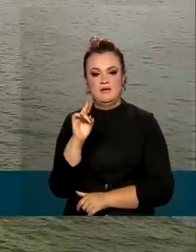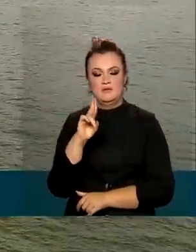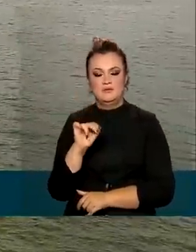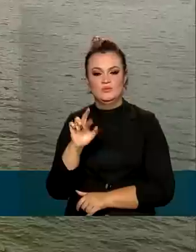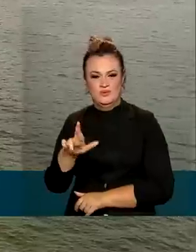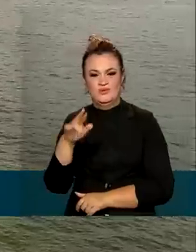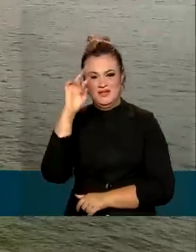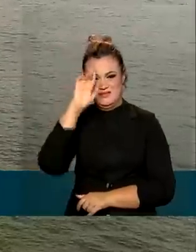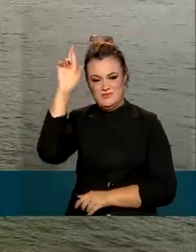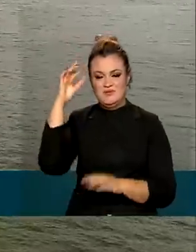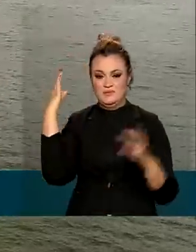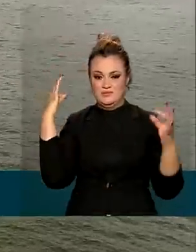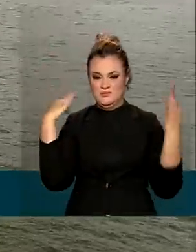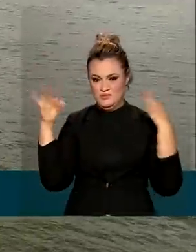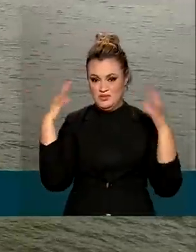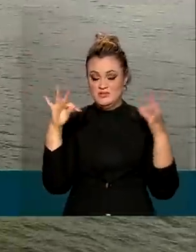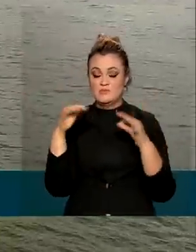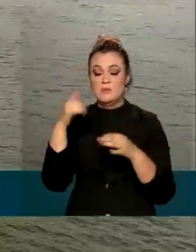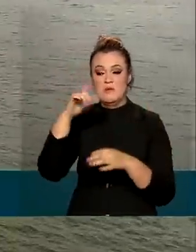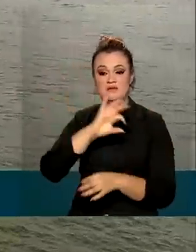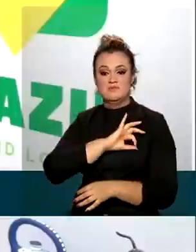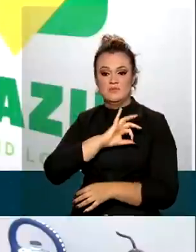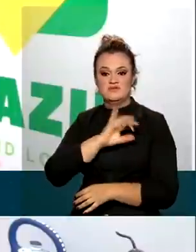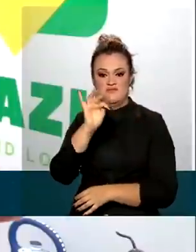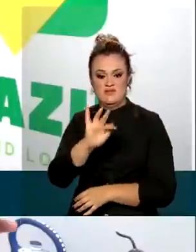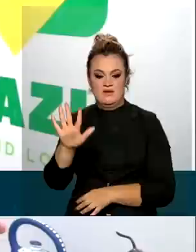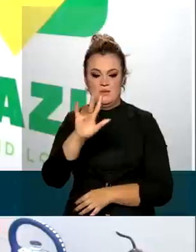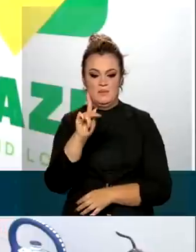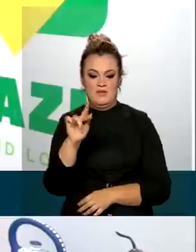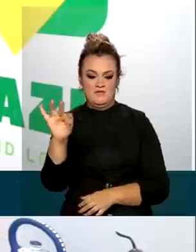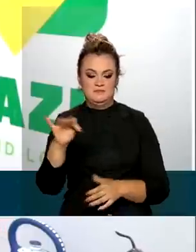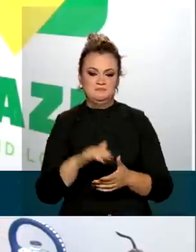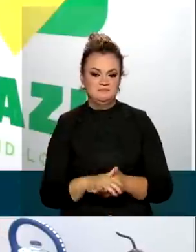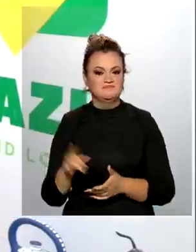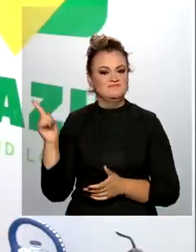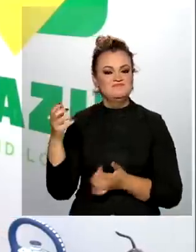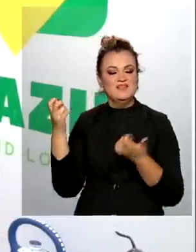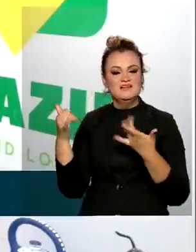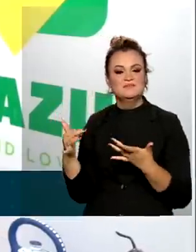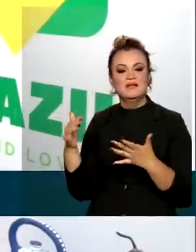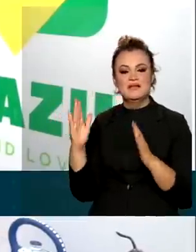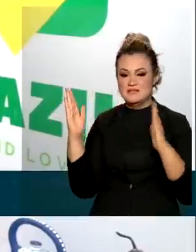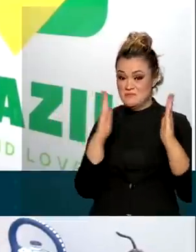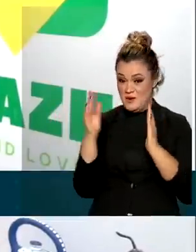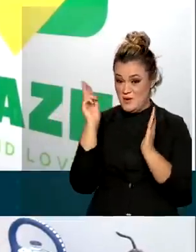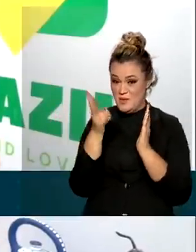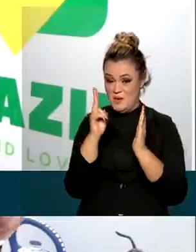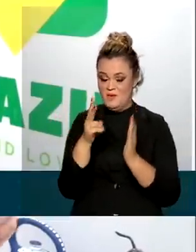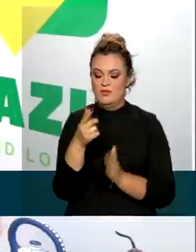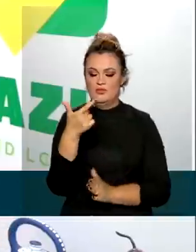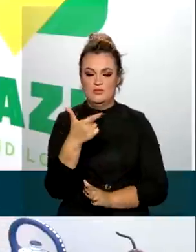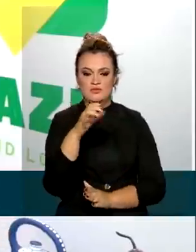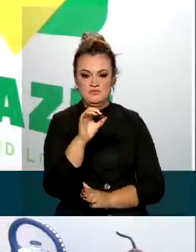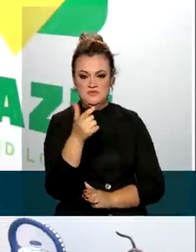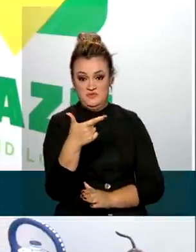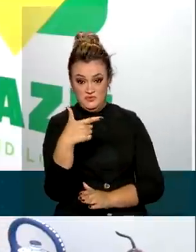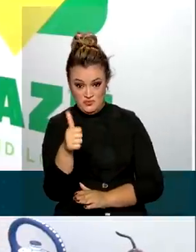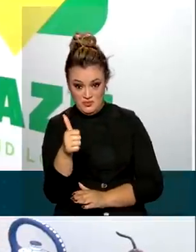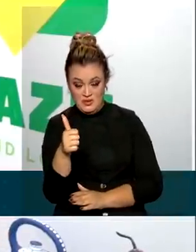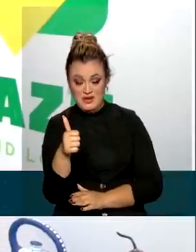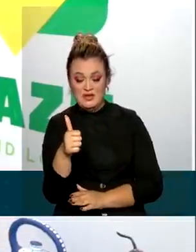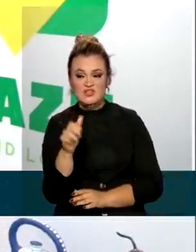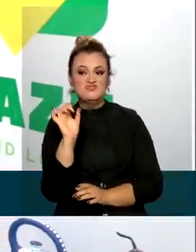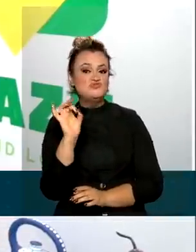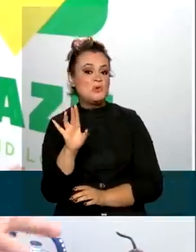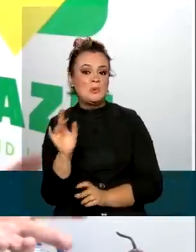Turismo, com dados da Polícia Federal. Para se ter uma ideia, nesse mesmo período de 2021, o país havia